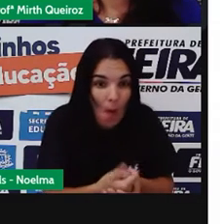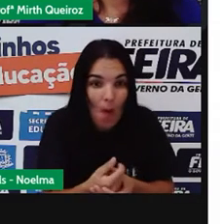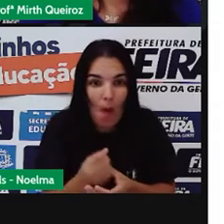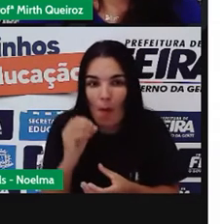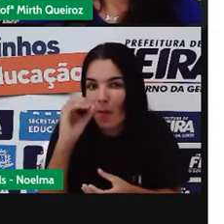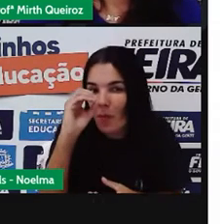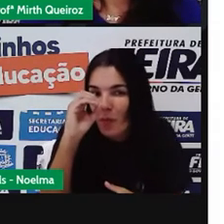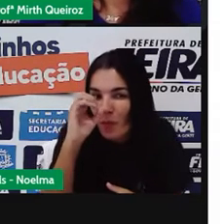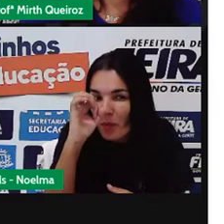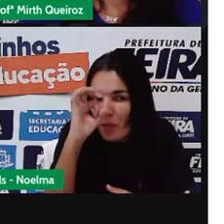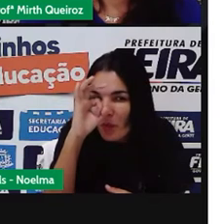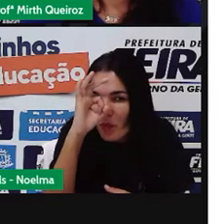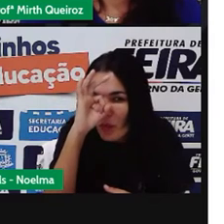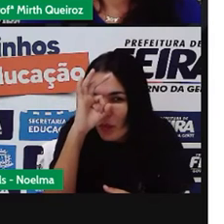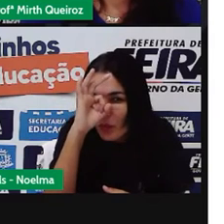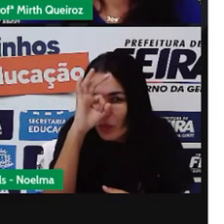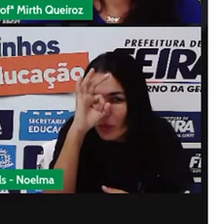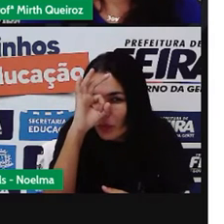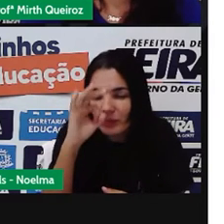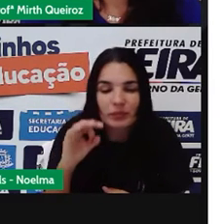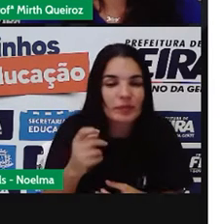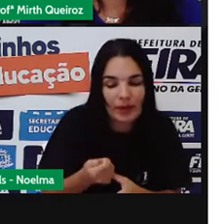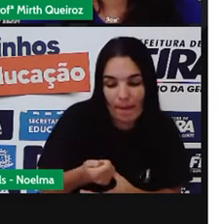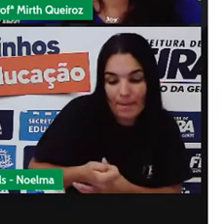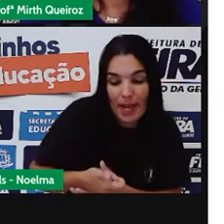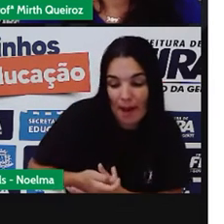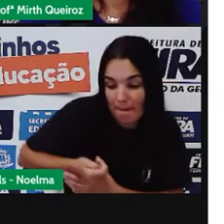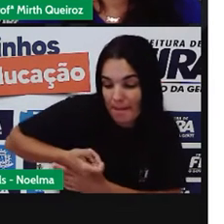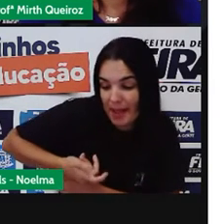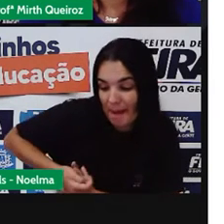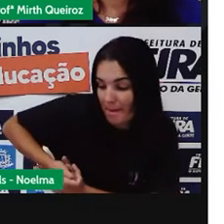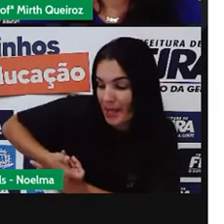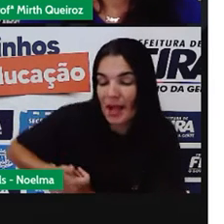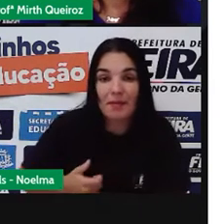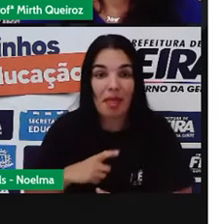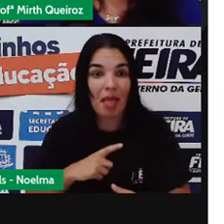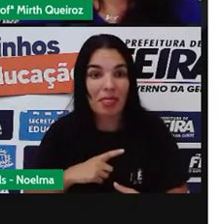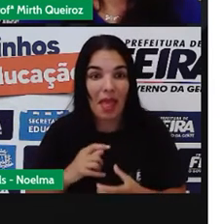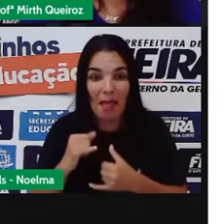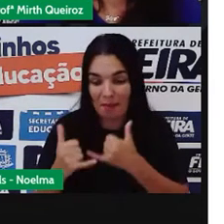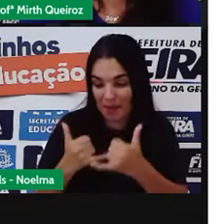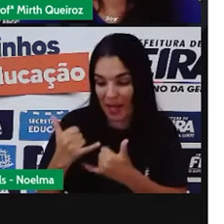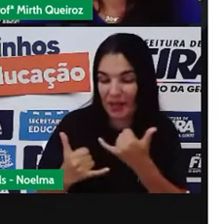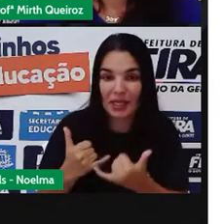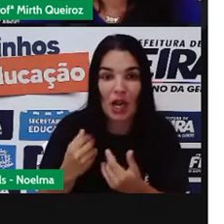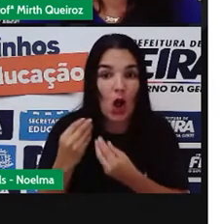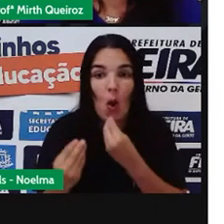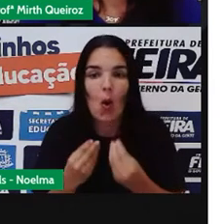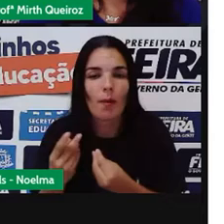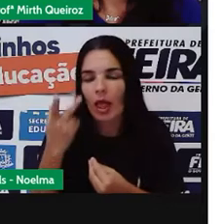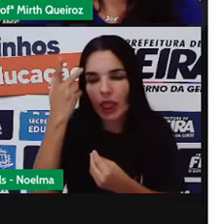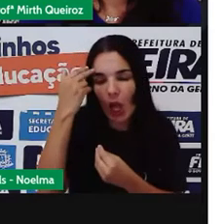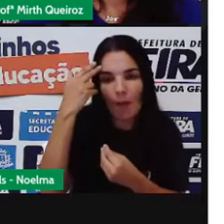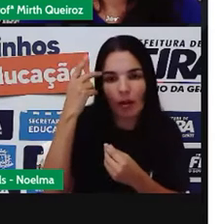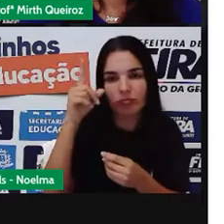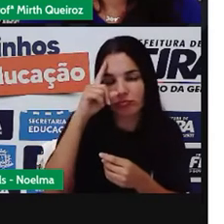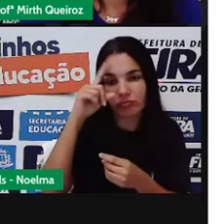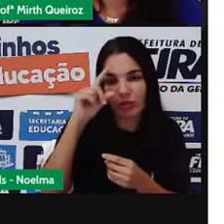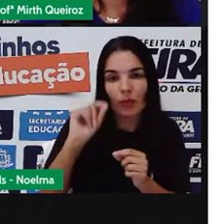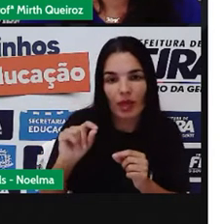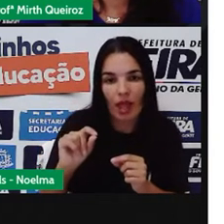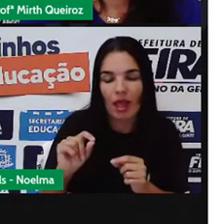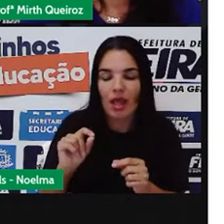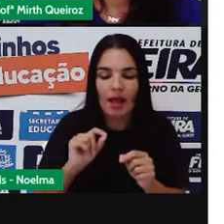infância As bolinhas de gude Permitem, né? Diversas brincadeiras A maneira tradicional É uma